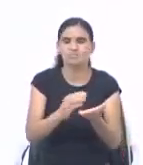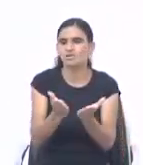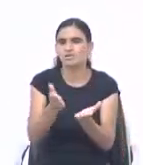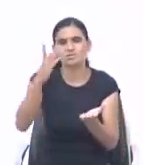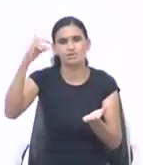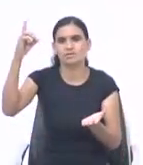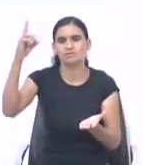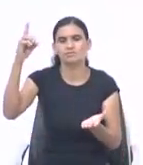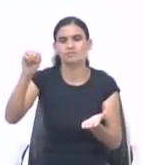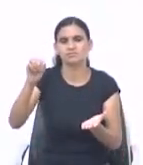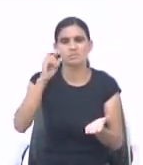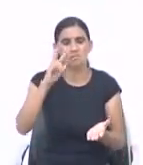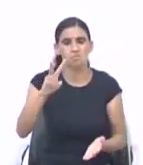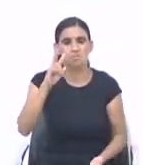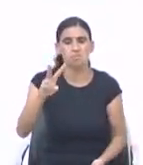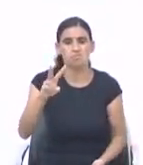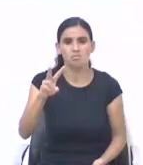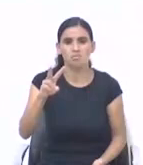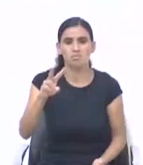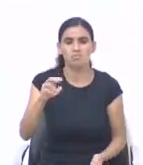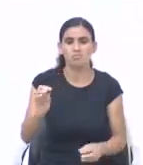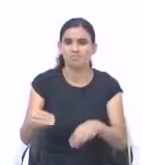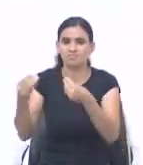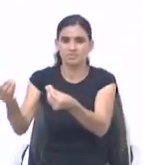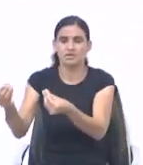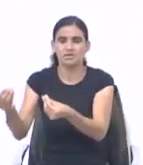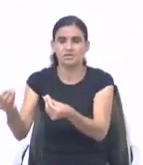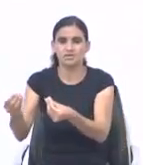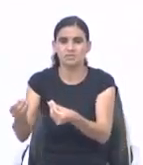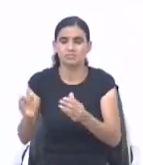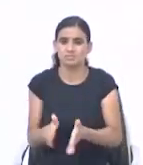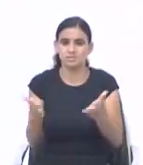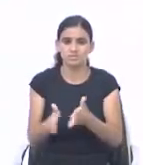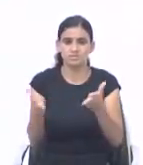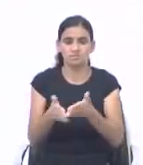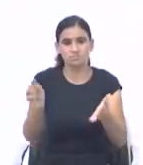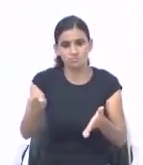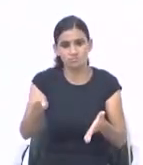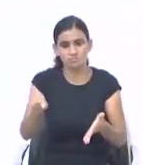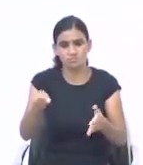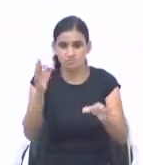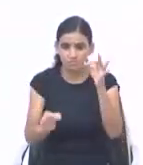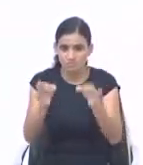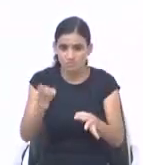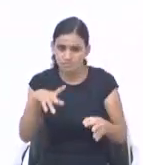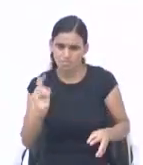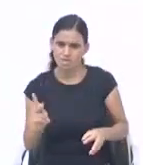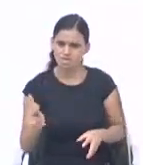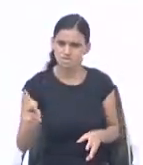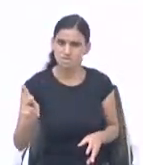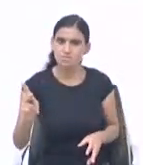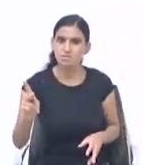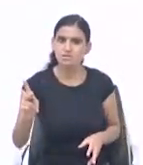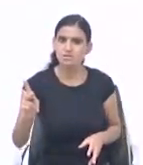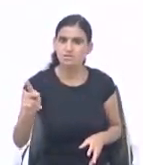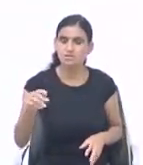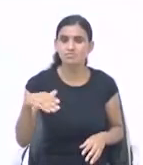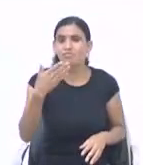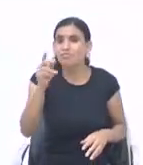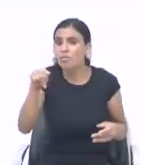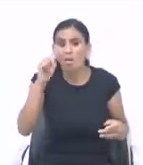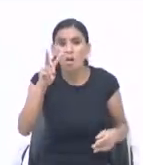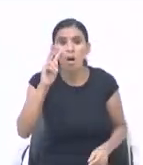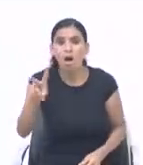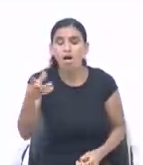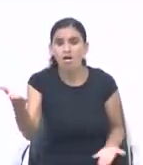palavra. Olha o que está escrito. Espalhou, deu aos pobres, a sua justiça permanece para sempre. Olha que tremendo.